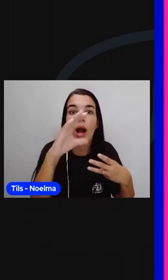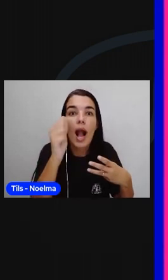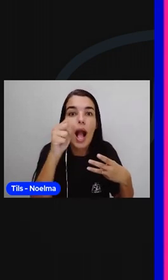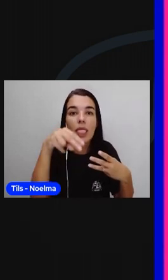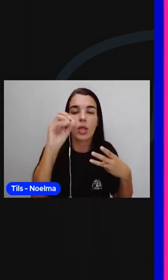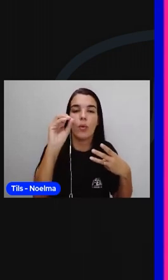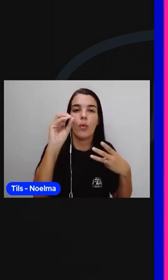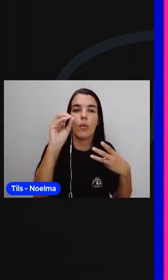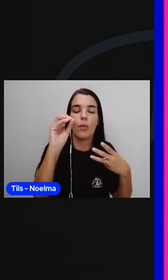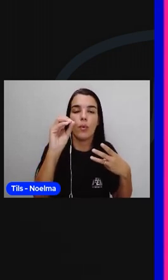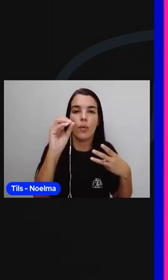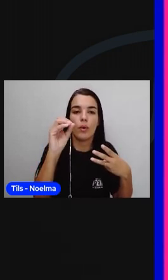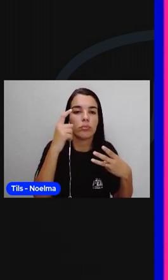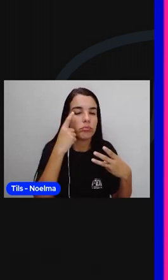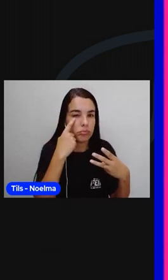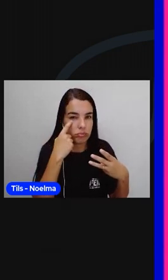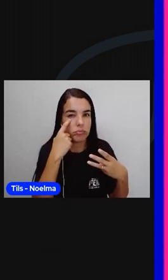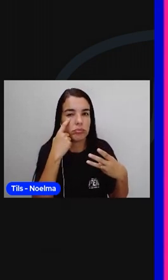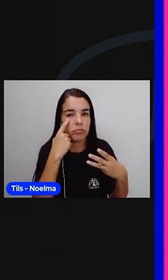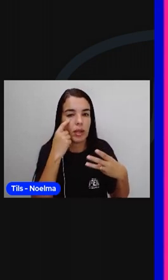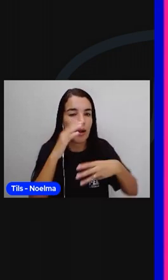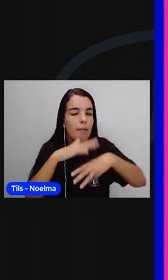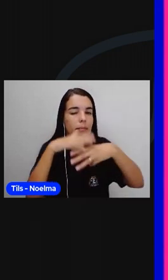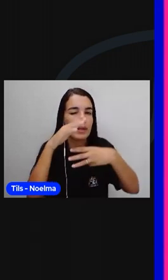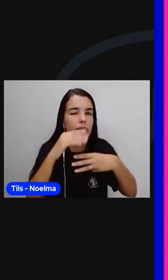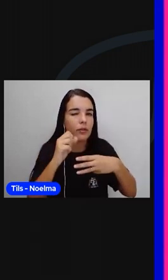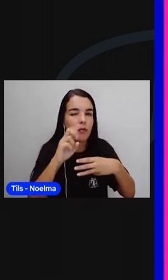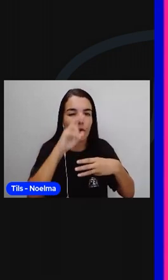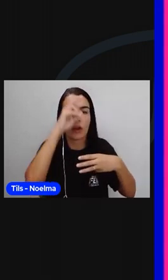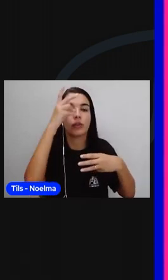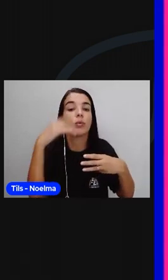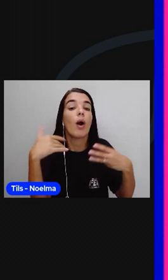Tucano. Como ficou melhor?